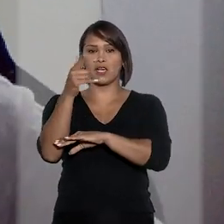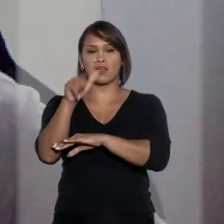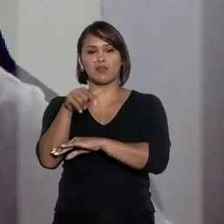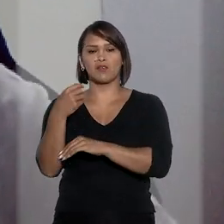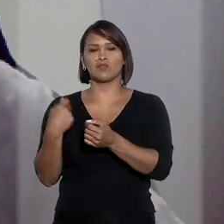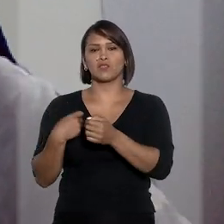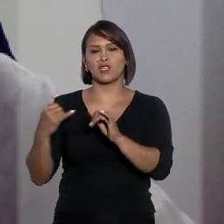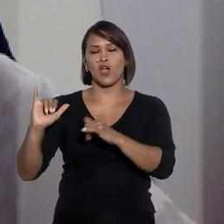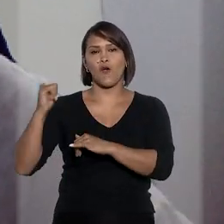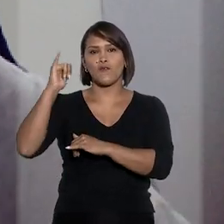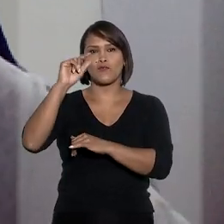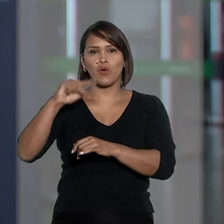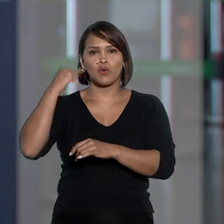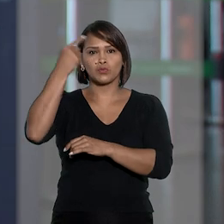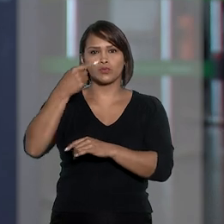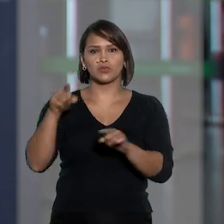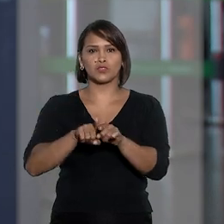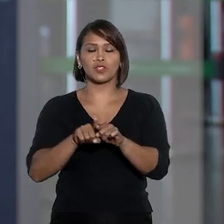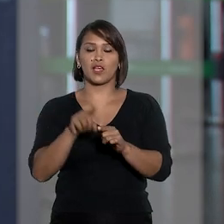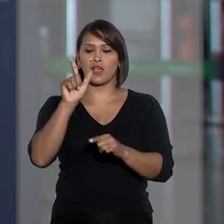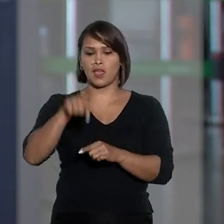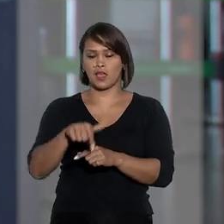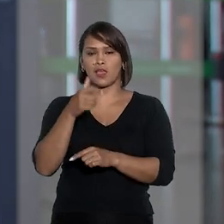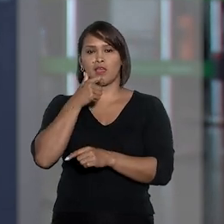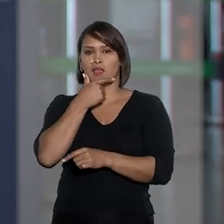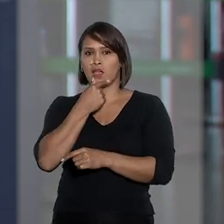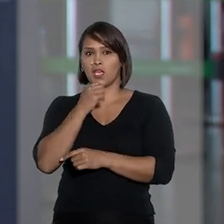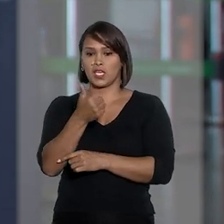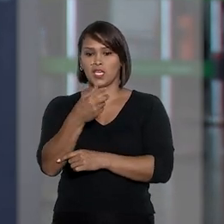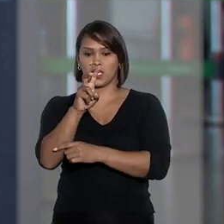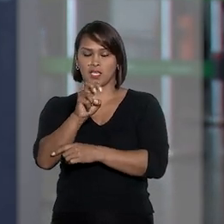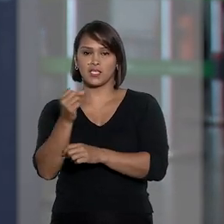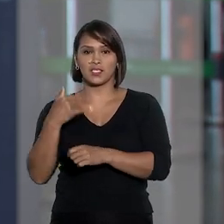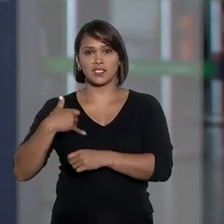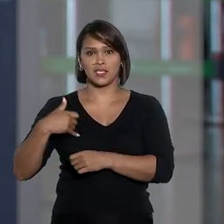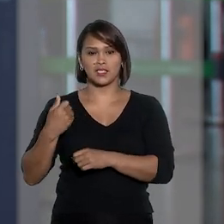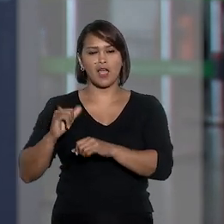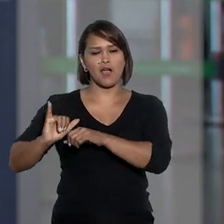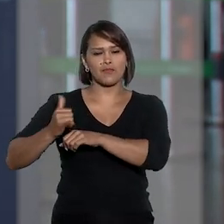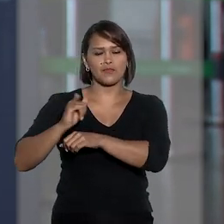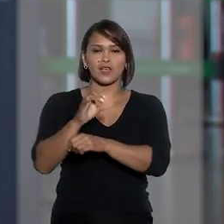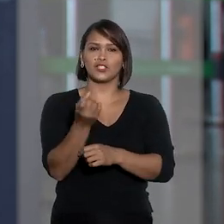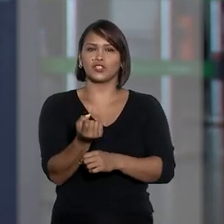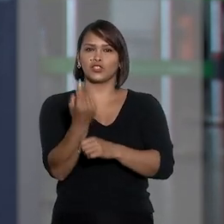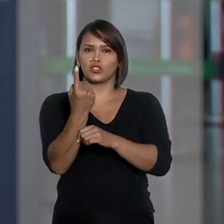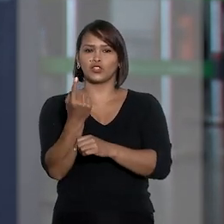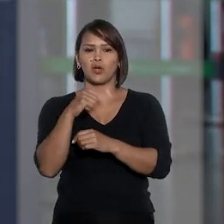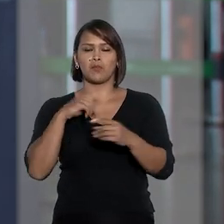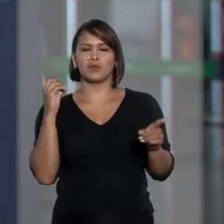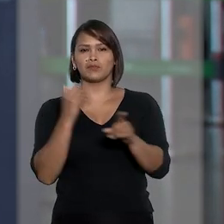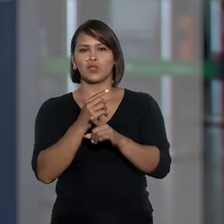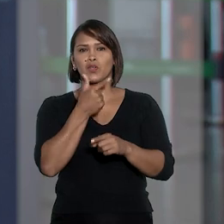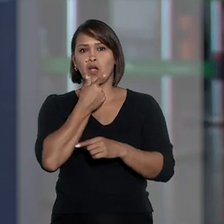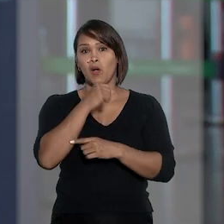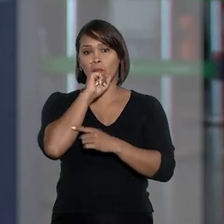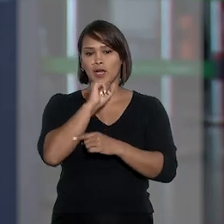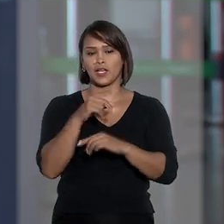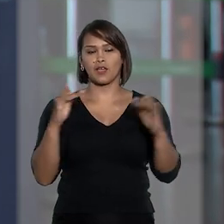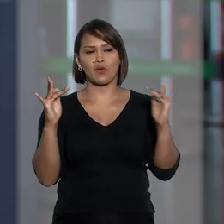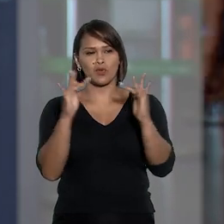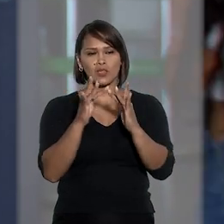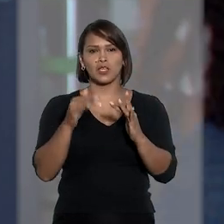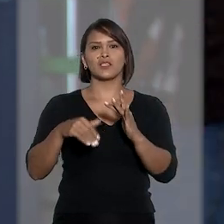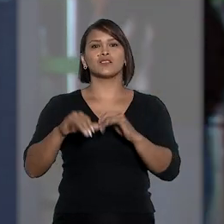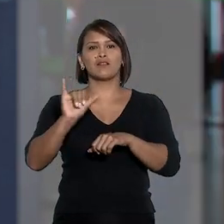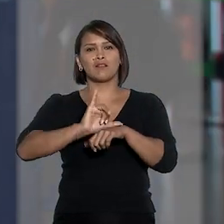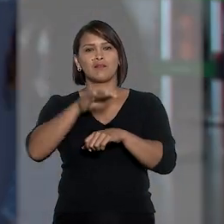se eles iam me colocar no voo do dia seguinte. Leonardo, que na época tinha apenas 15 anos, viajava desacompanhado para encontrar o pai. E ao fazer